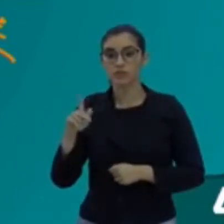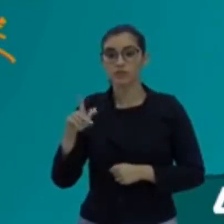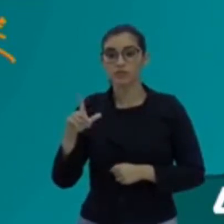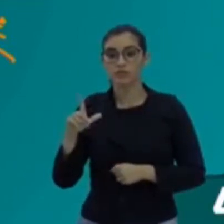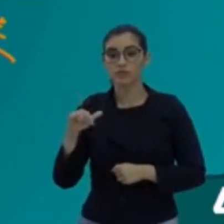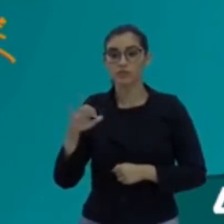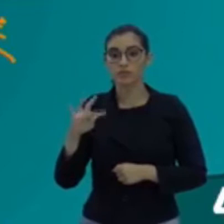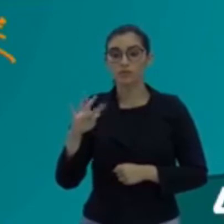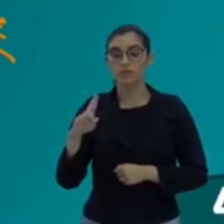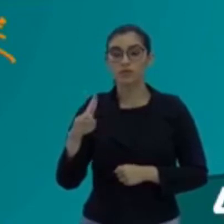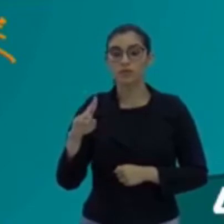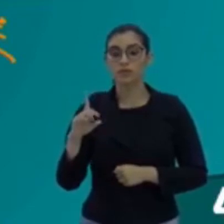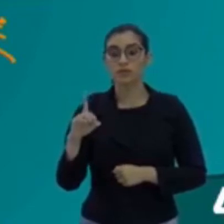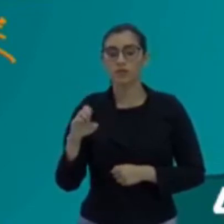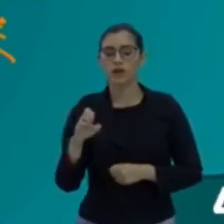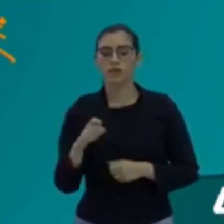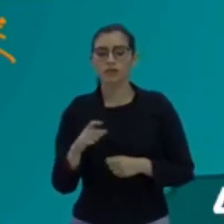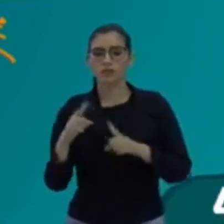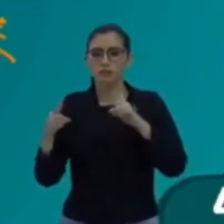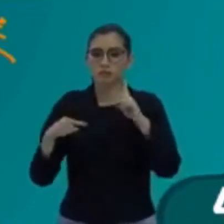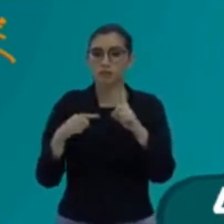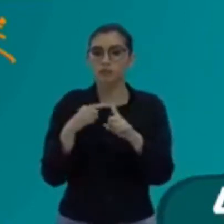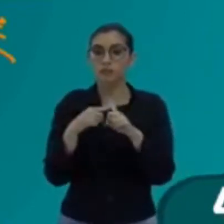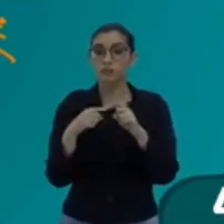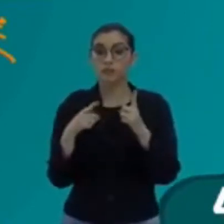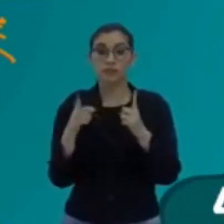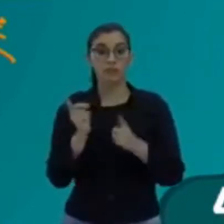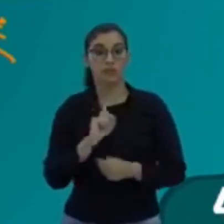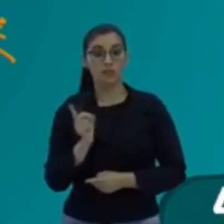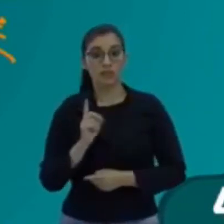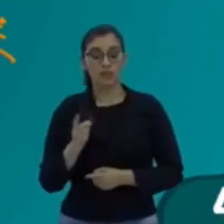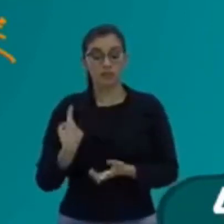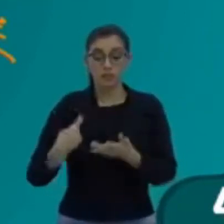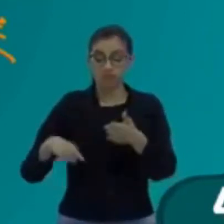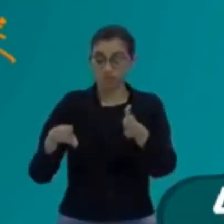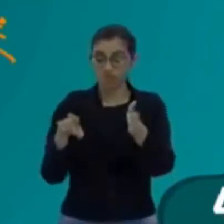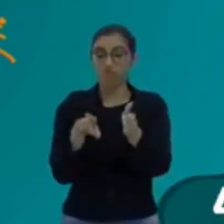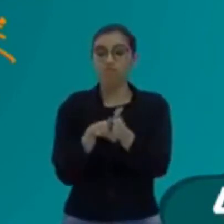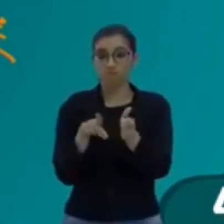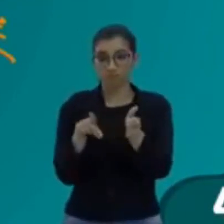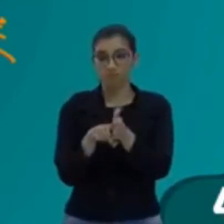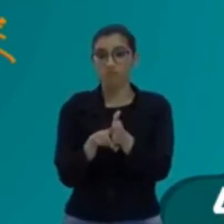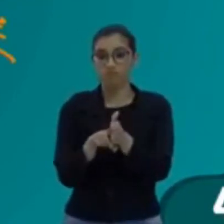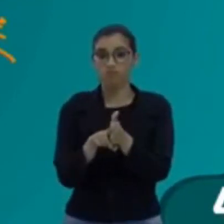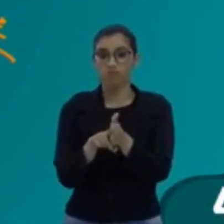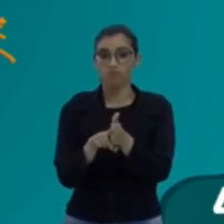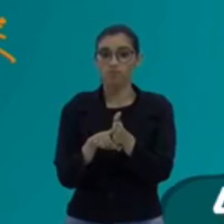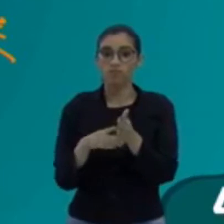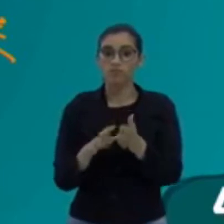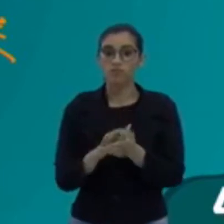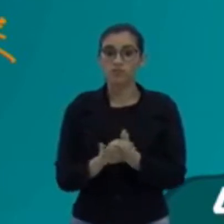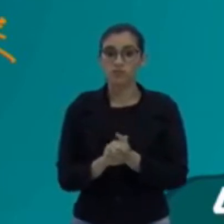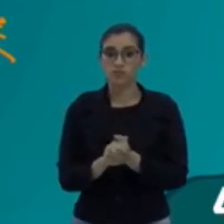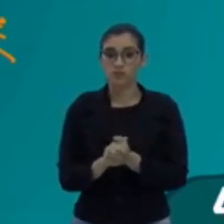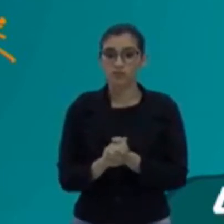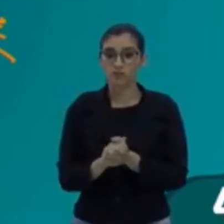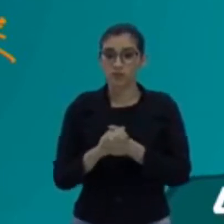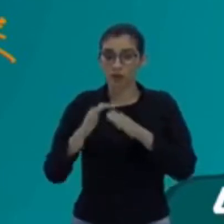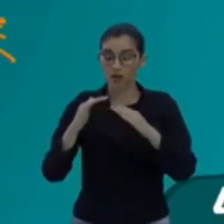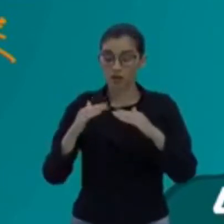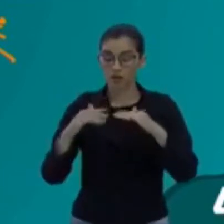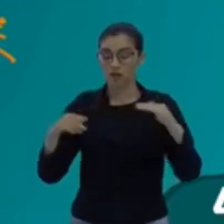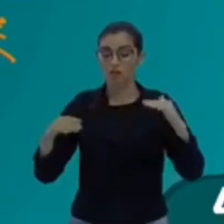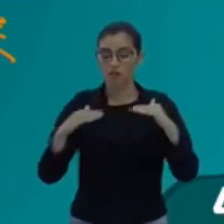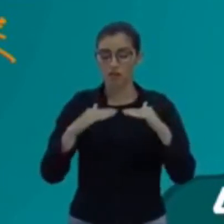positivo? Não, filho. A amplitude também serve para o lado negativo. Então, eu